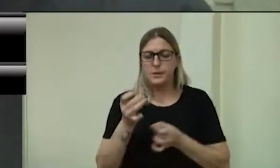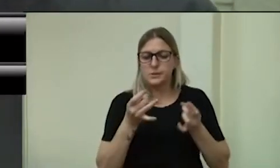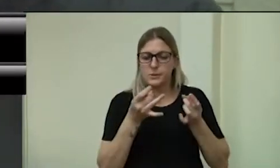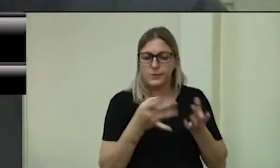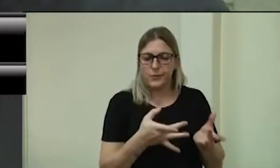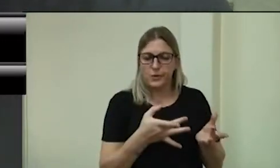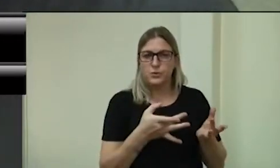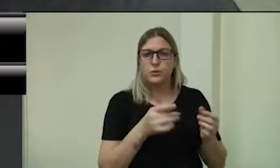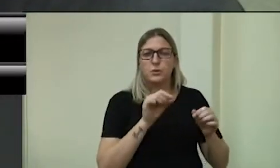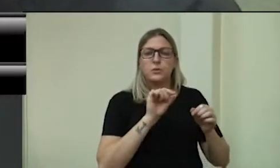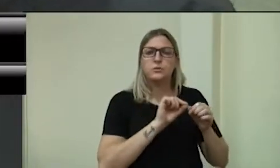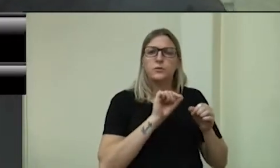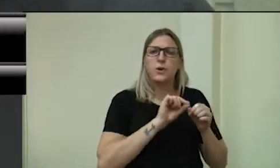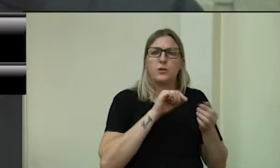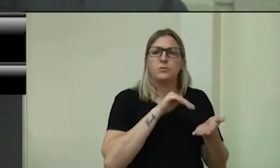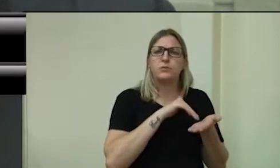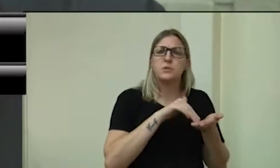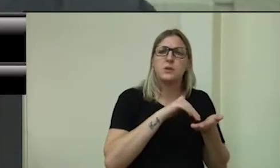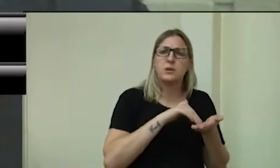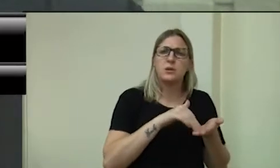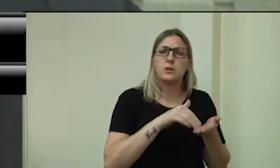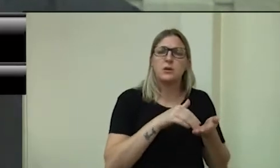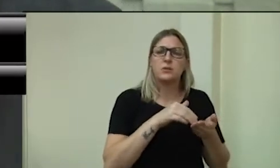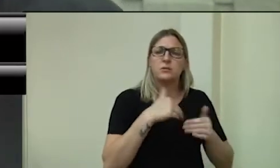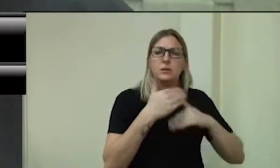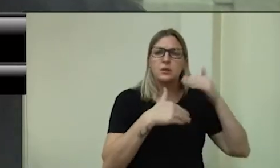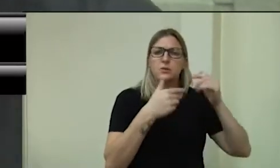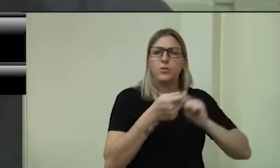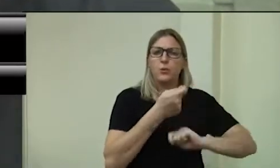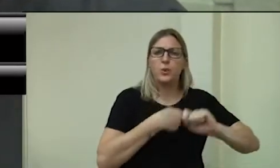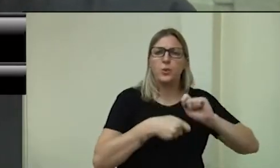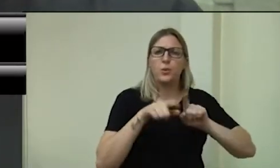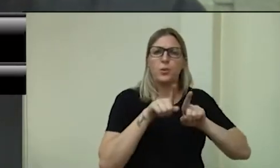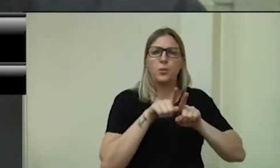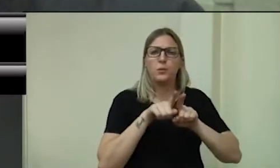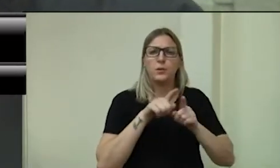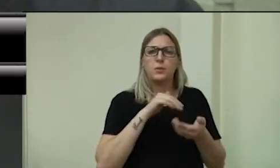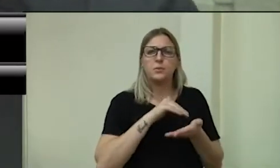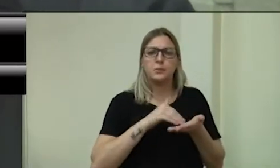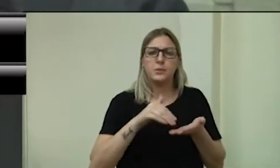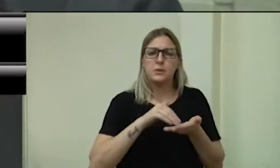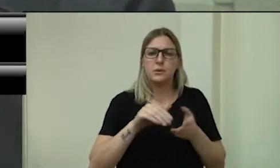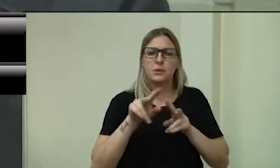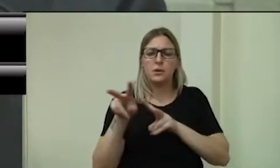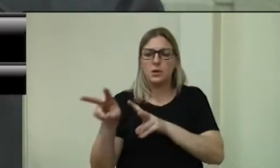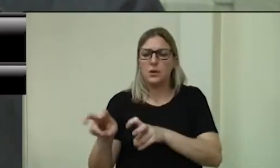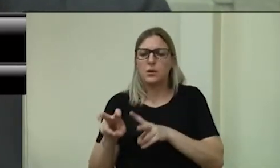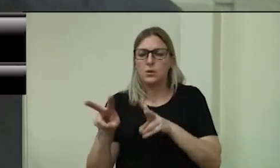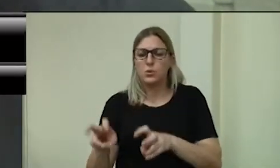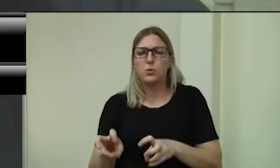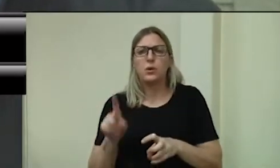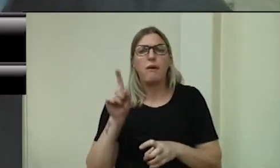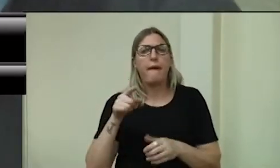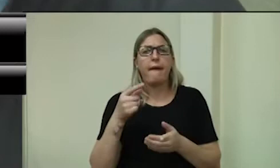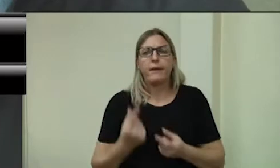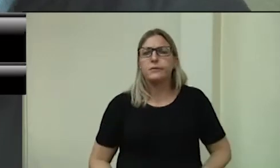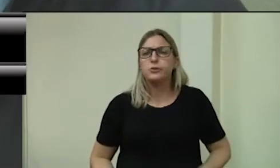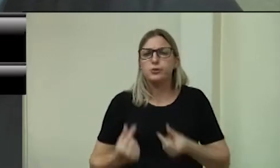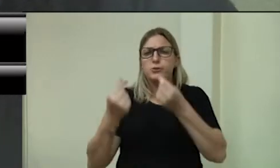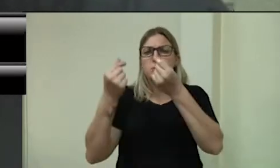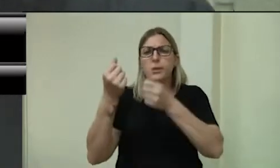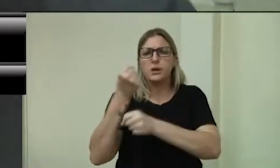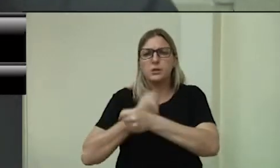Agricultura. Então, é o pagamento a título de despesas dos exercícios anteriores. Ressalte-se que foi de forma